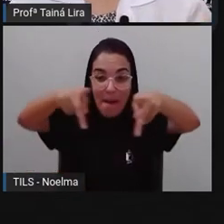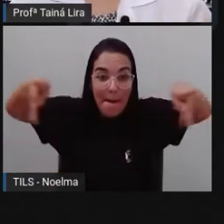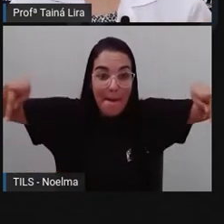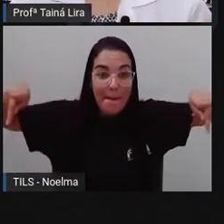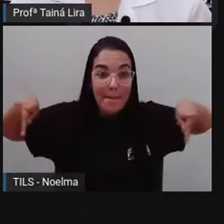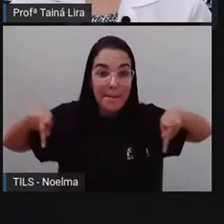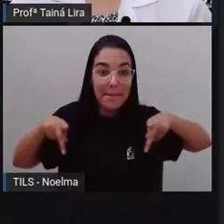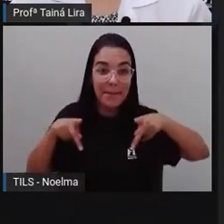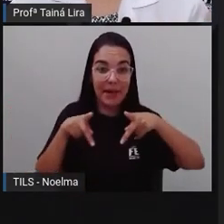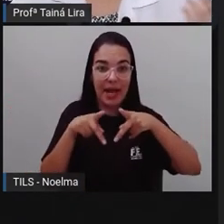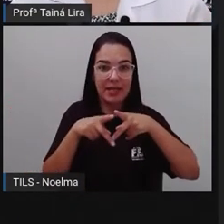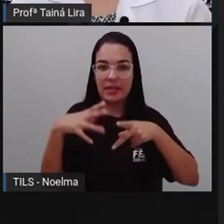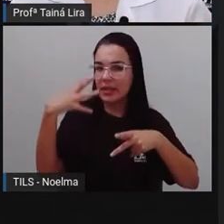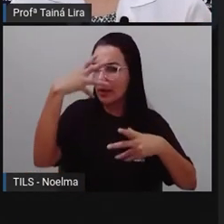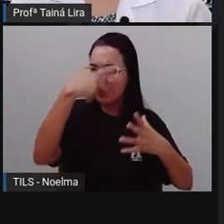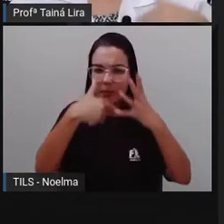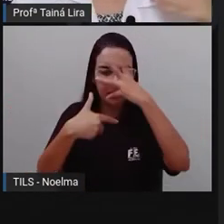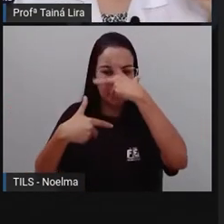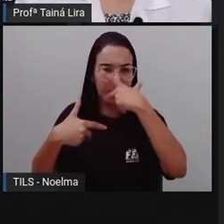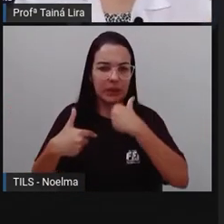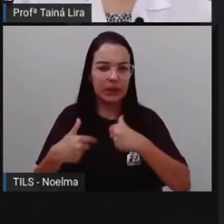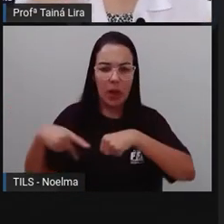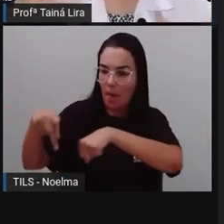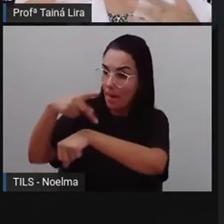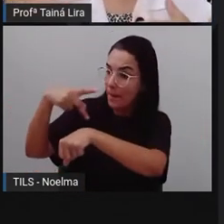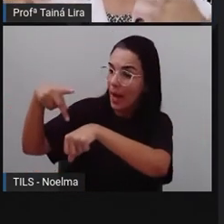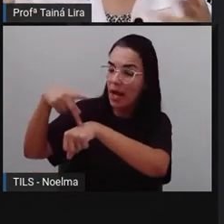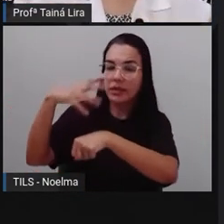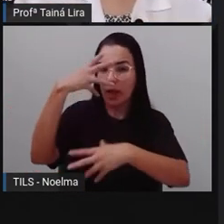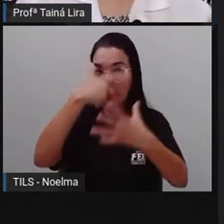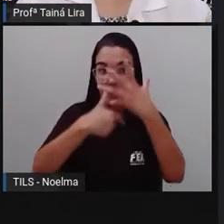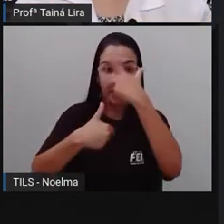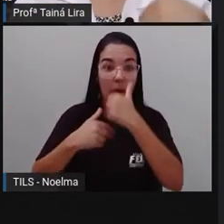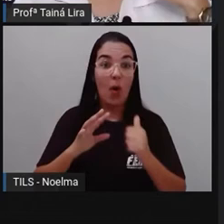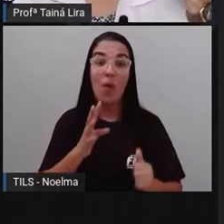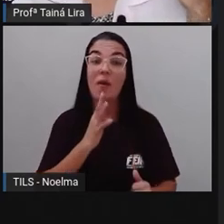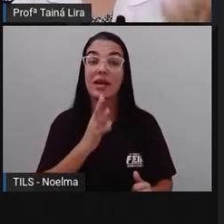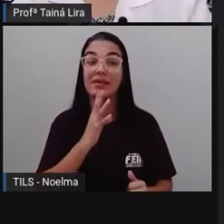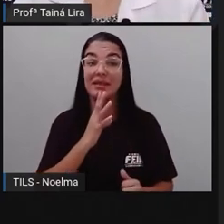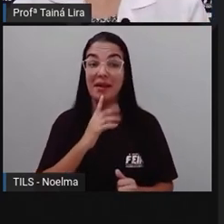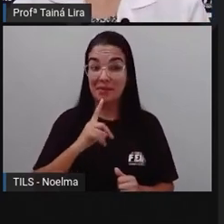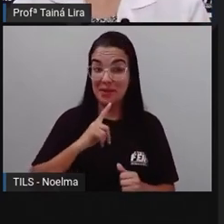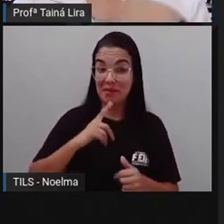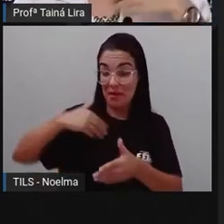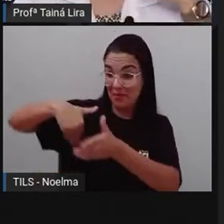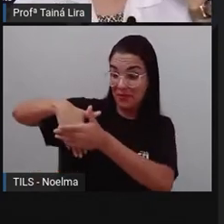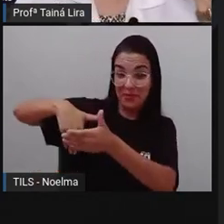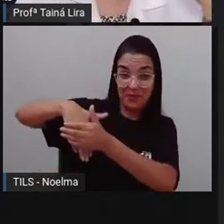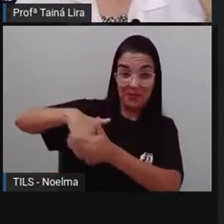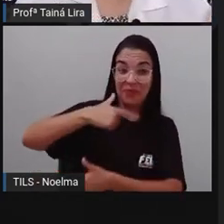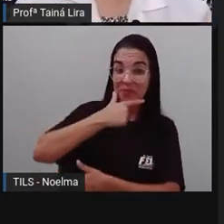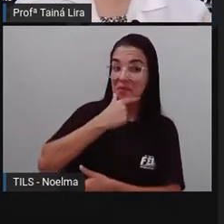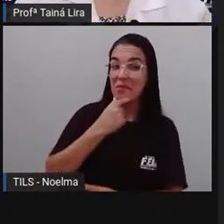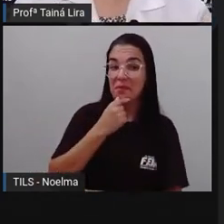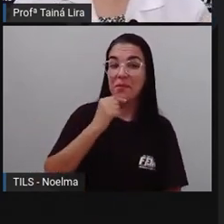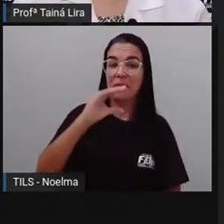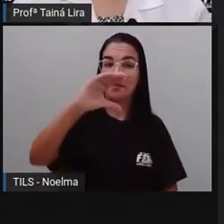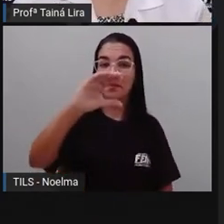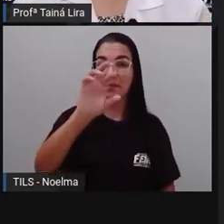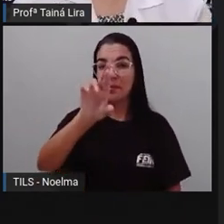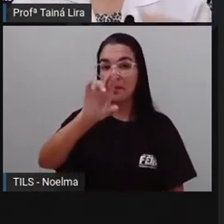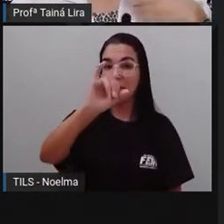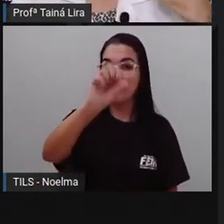é um país, né, muito bonito. Nós conhecemos alguns jogadores de futebol aí. Cristiano Ronaldo, principalmente quem gosta de